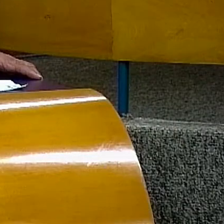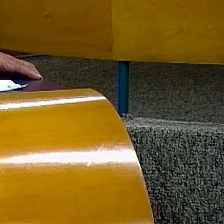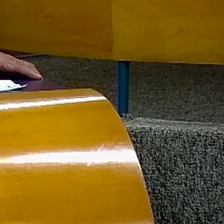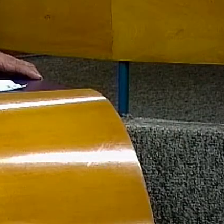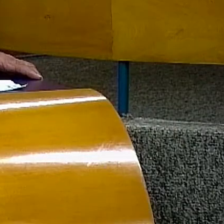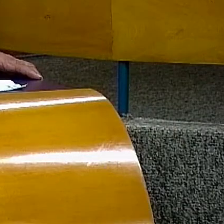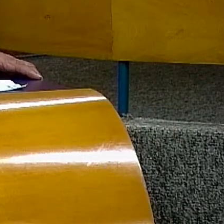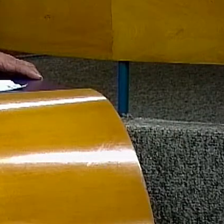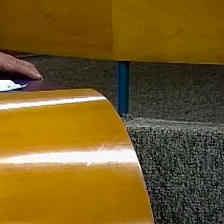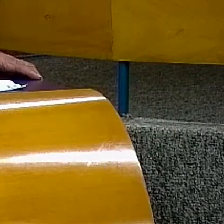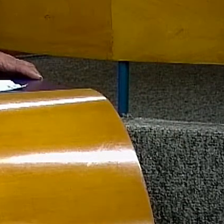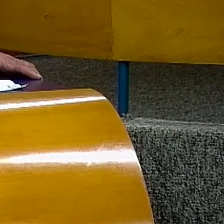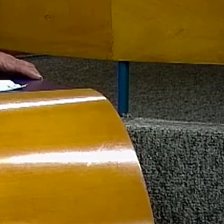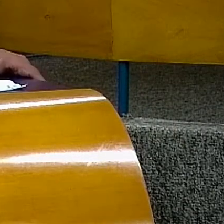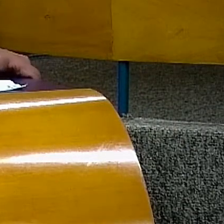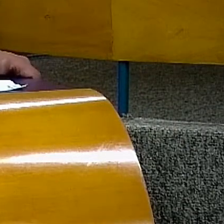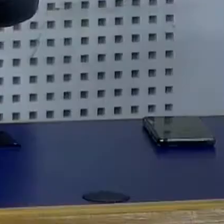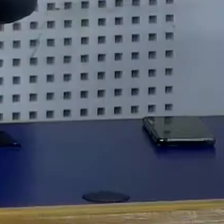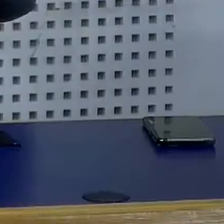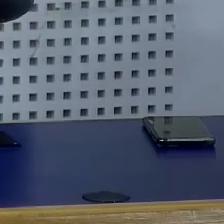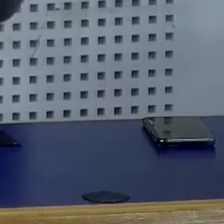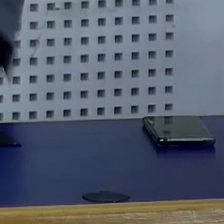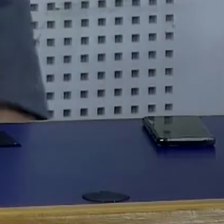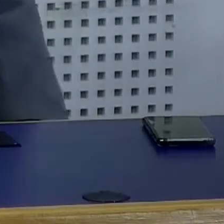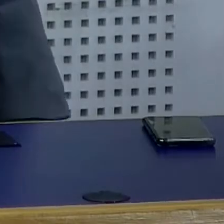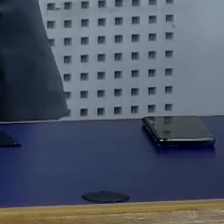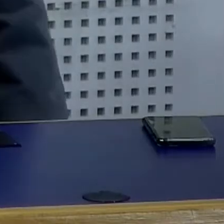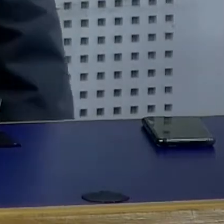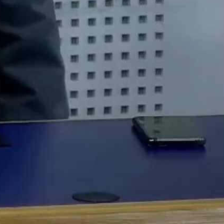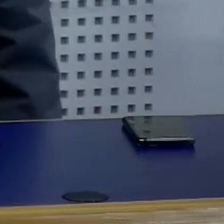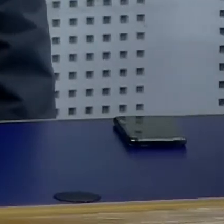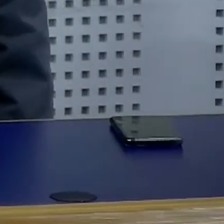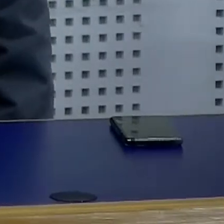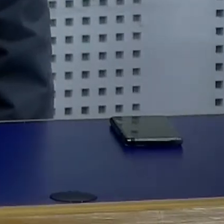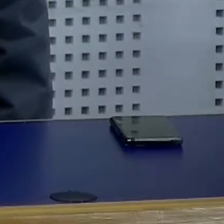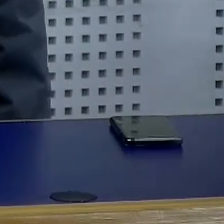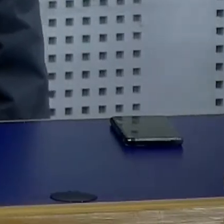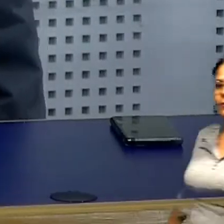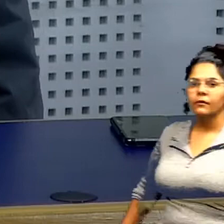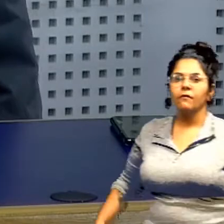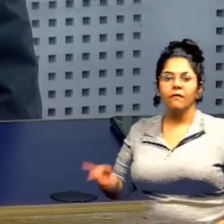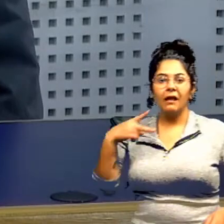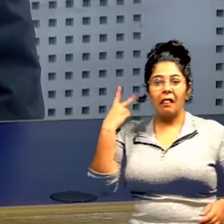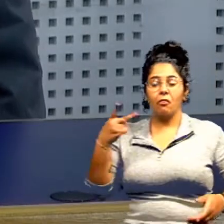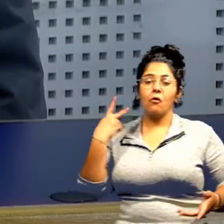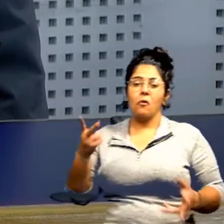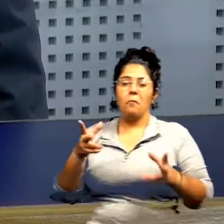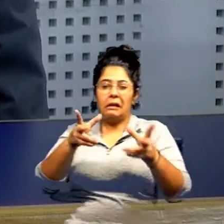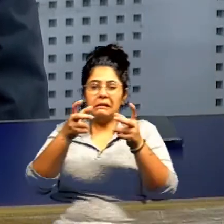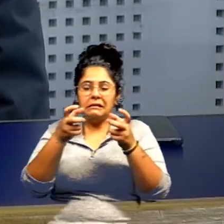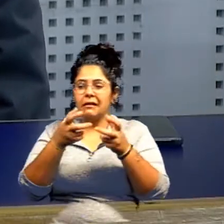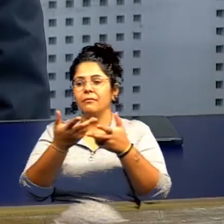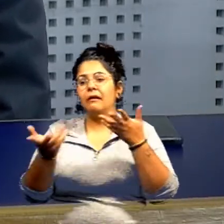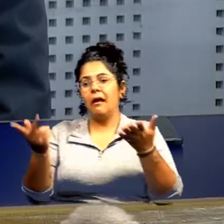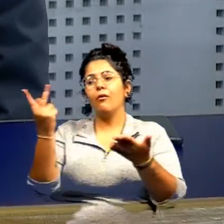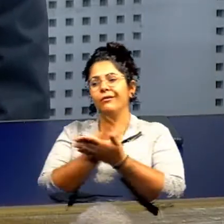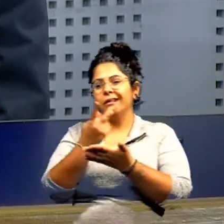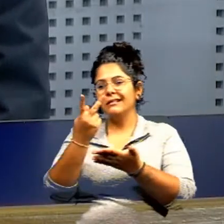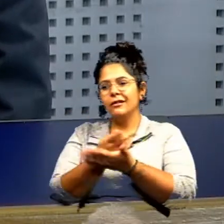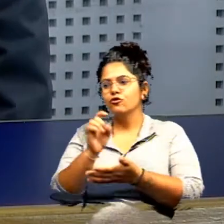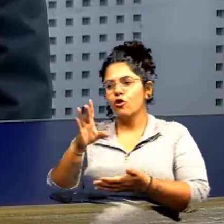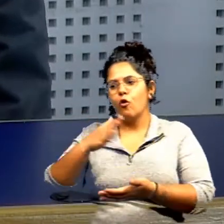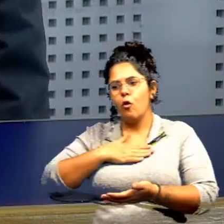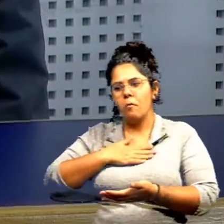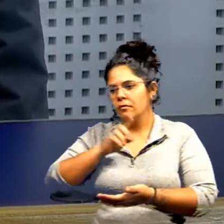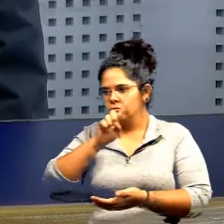Aperta o verdinho. Vereador Paulo, eu vejo que esse tipo de coisa, então, não tem acontecido só